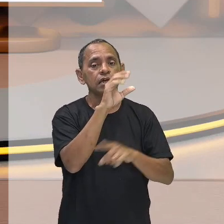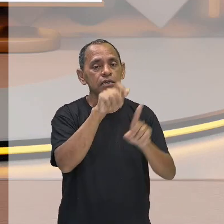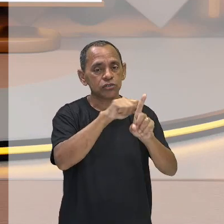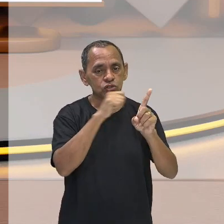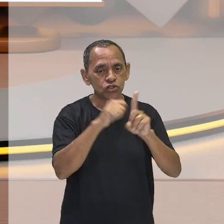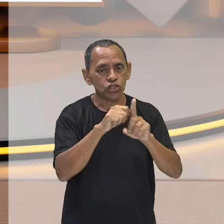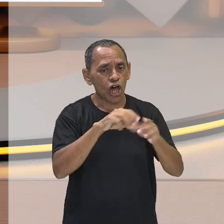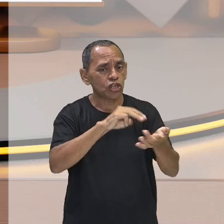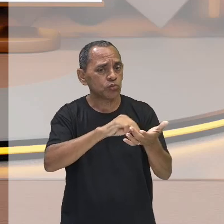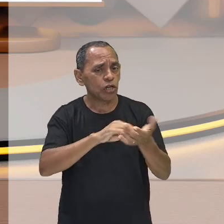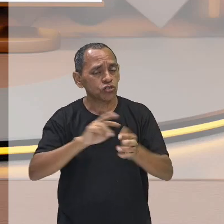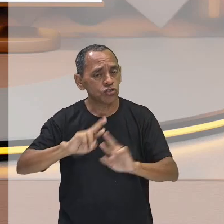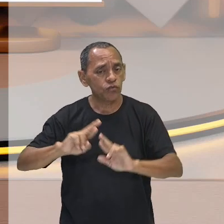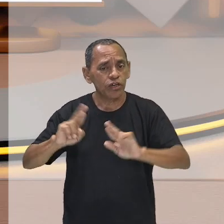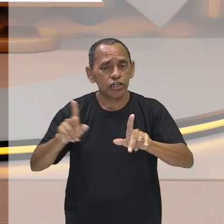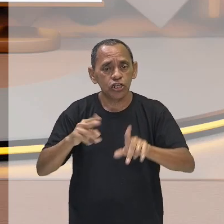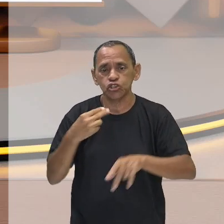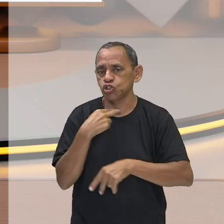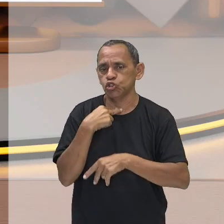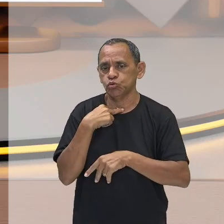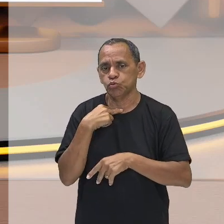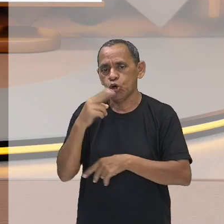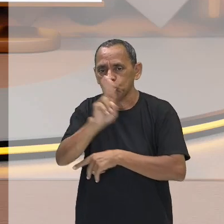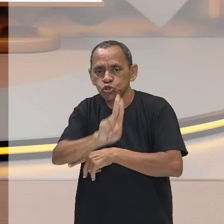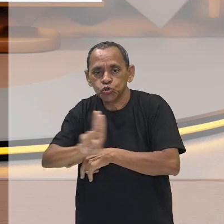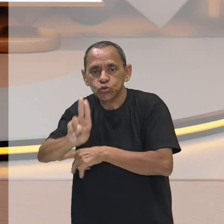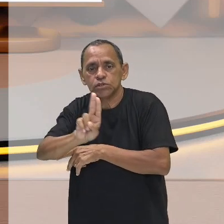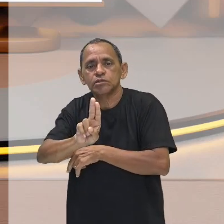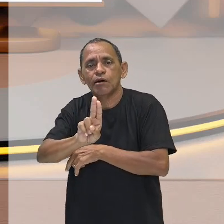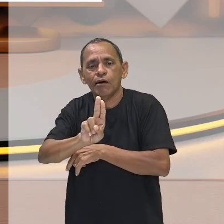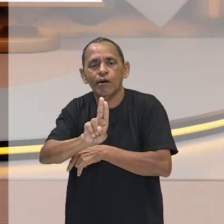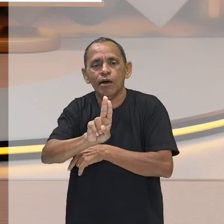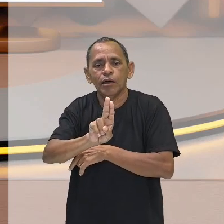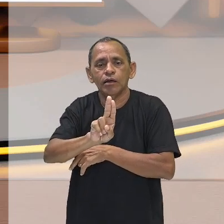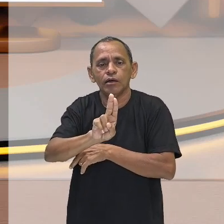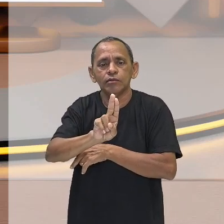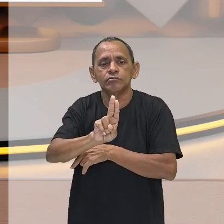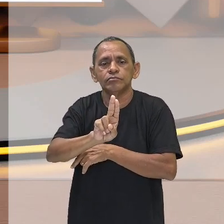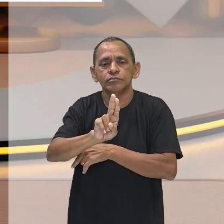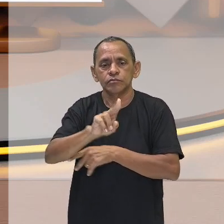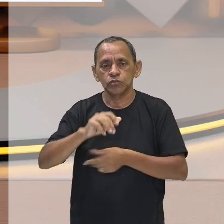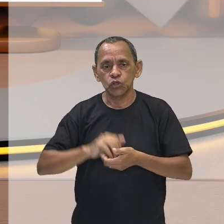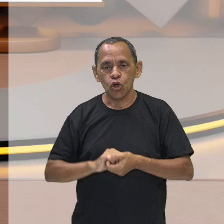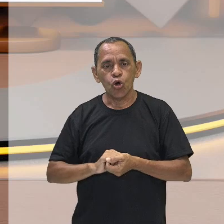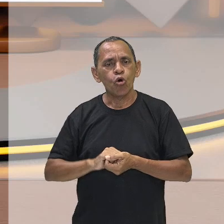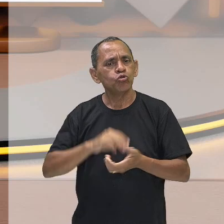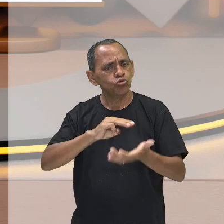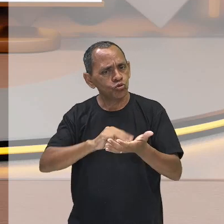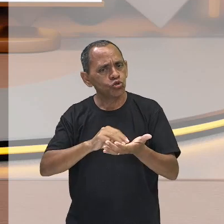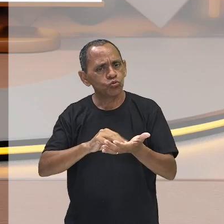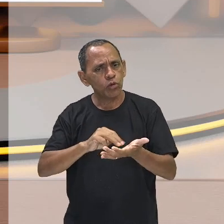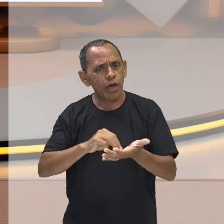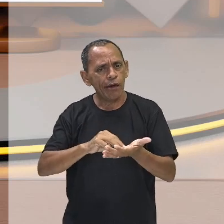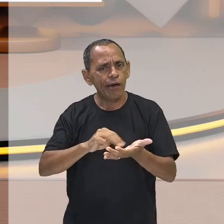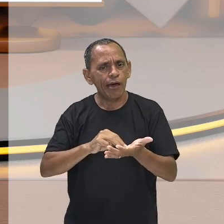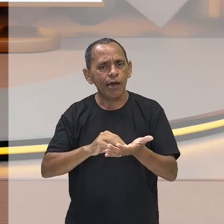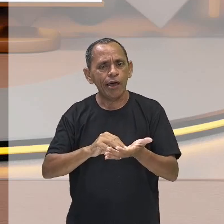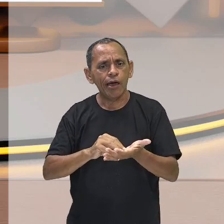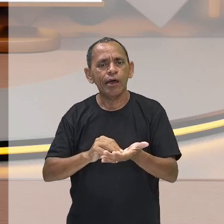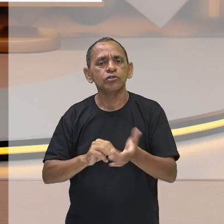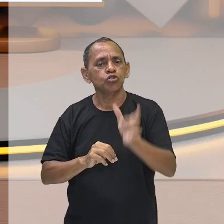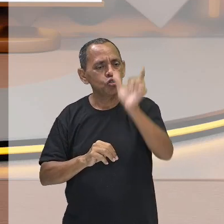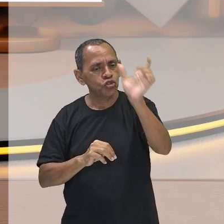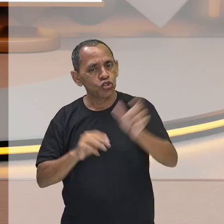Então não se pode, você não pode, as ciências humanas não podem se utilizar dos métodos que as ciências